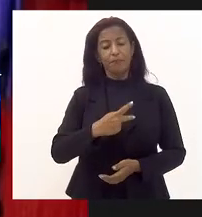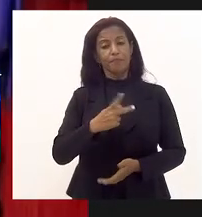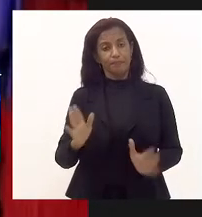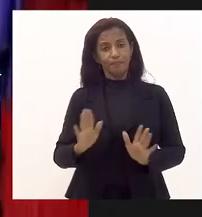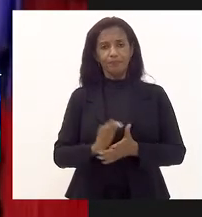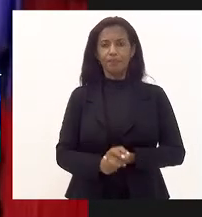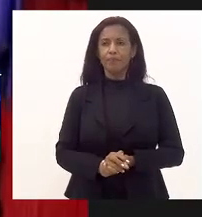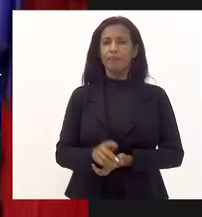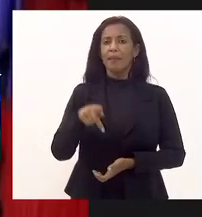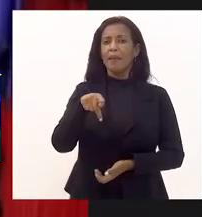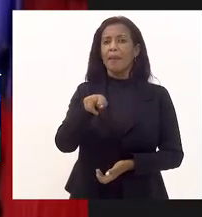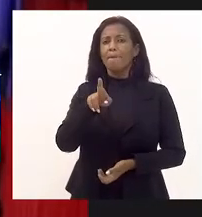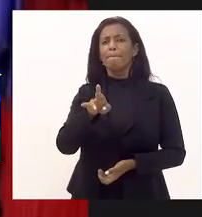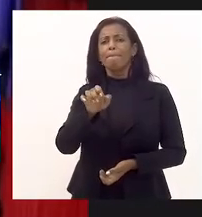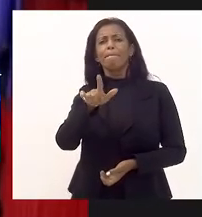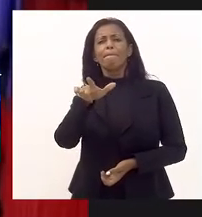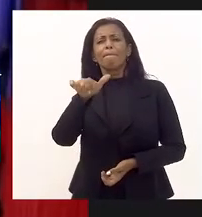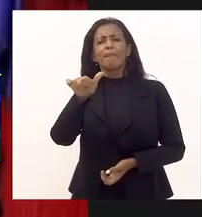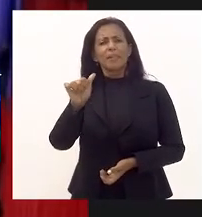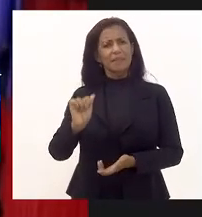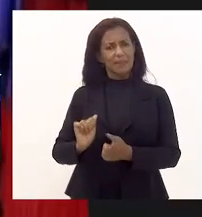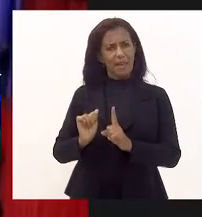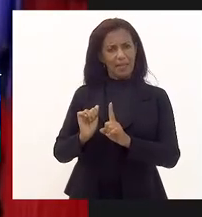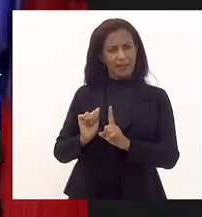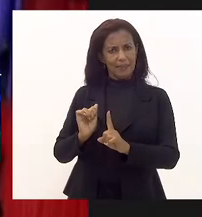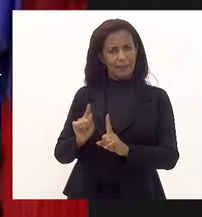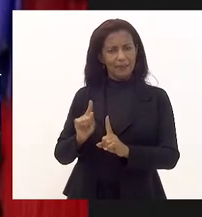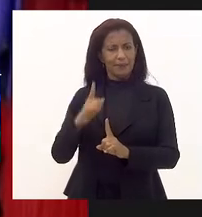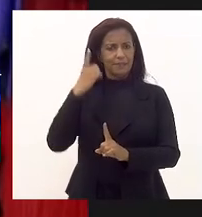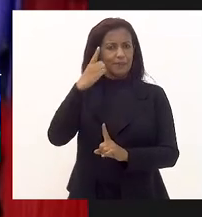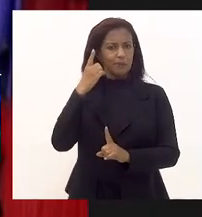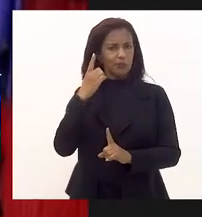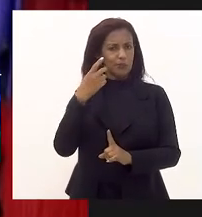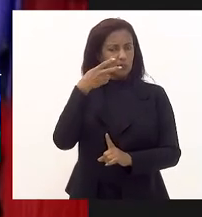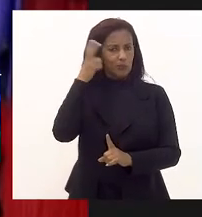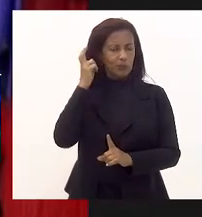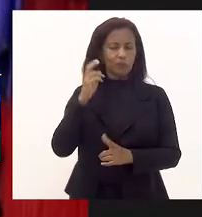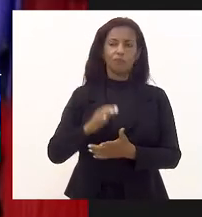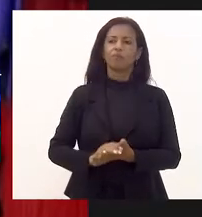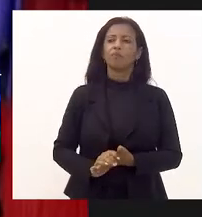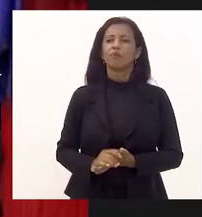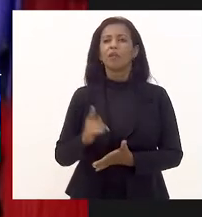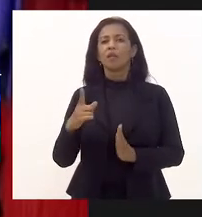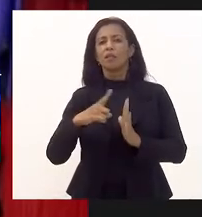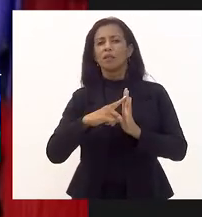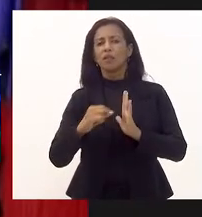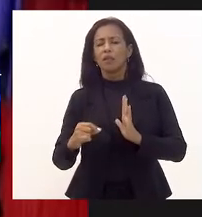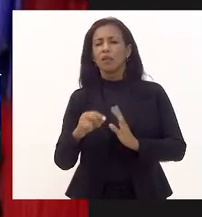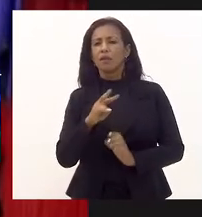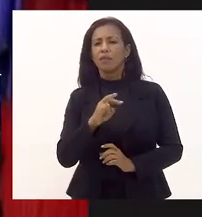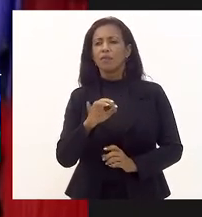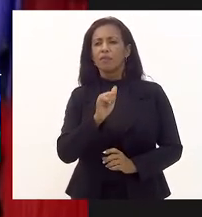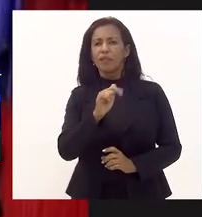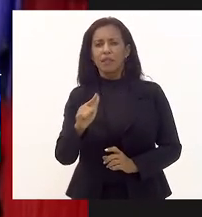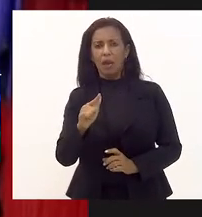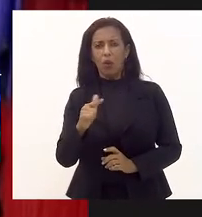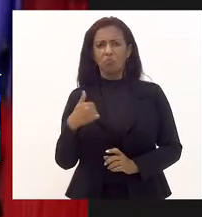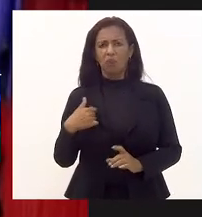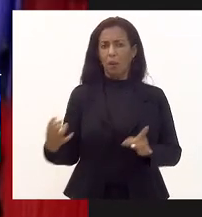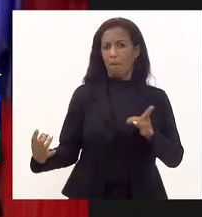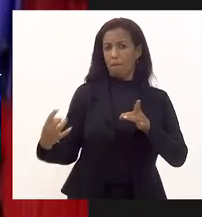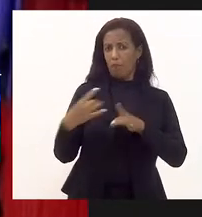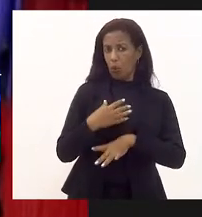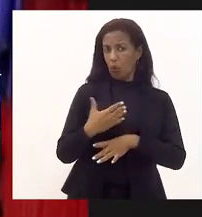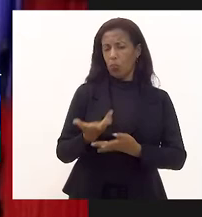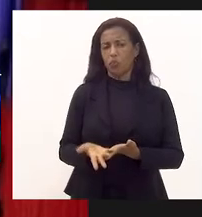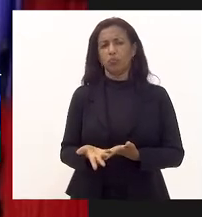senhora deputada Rosane Félix, inicialmente é imperioso destacar que o Instituto Federal Brasil se coloca à disposição de qualquer